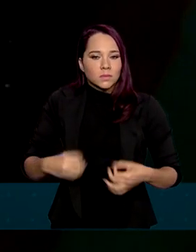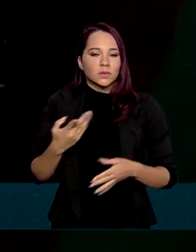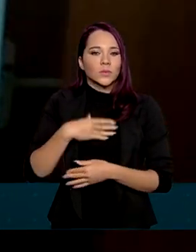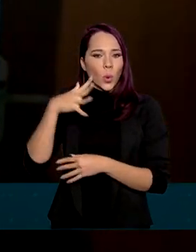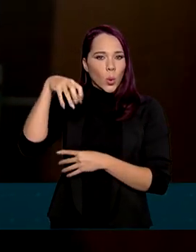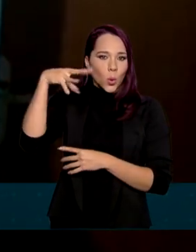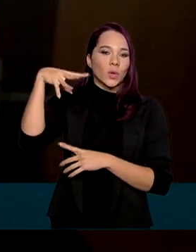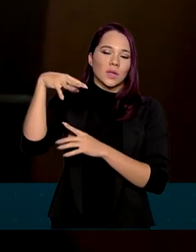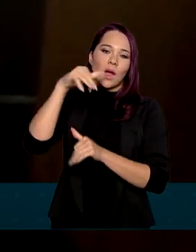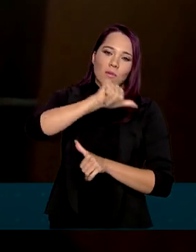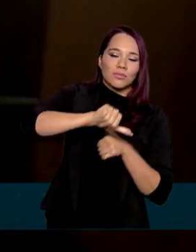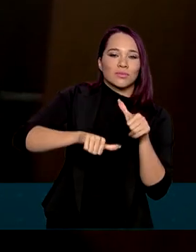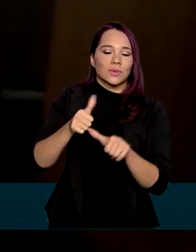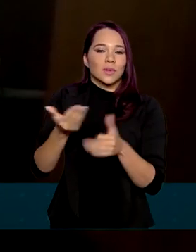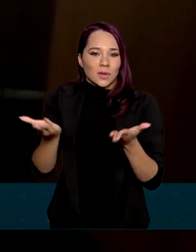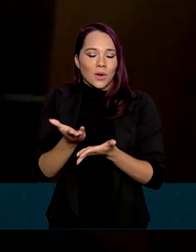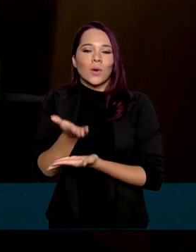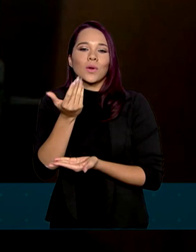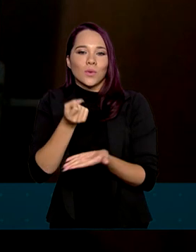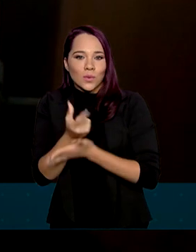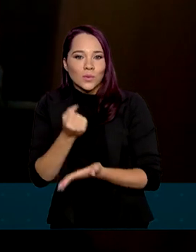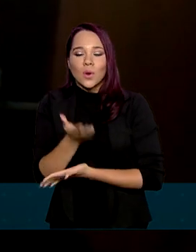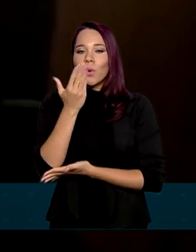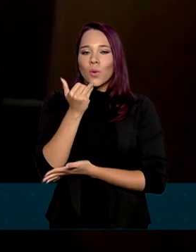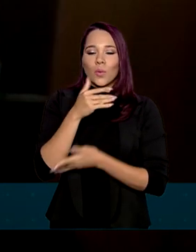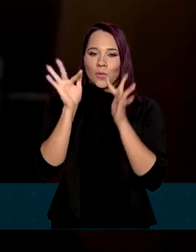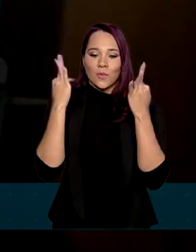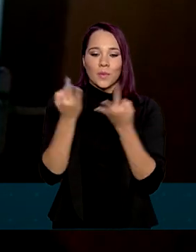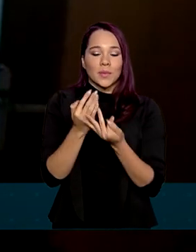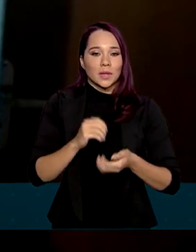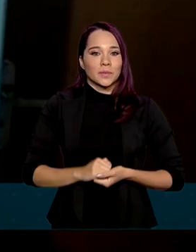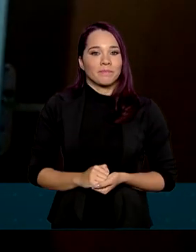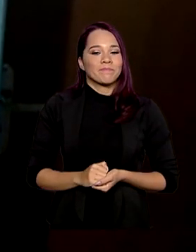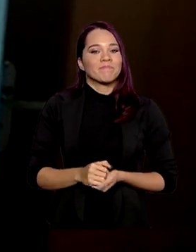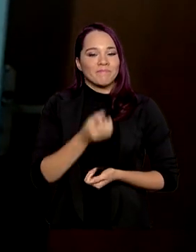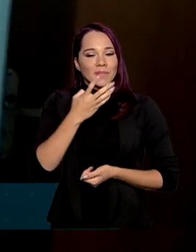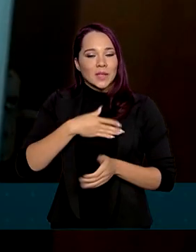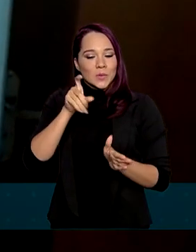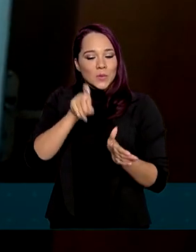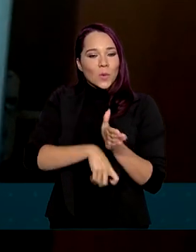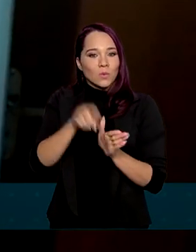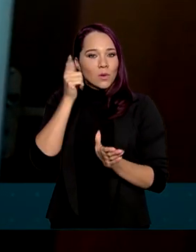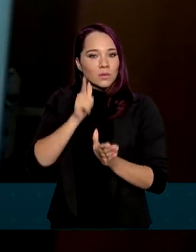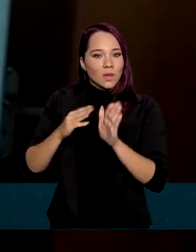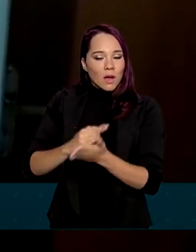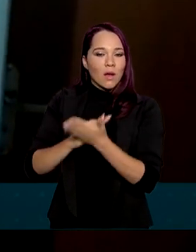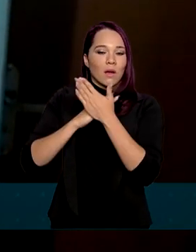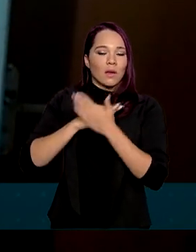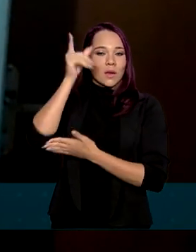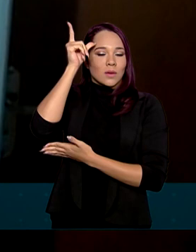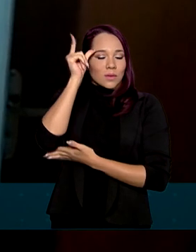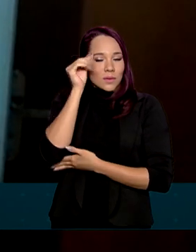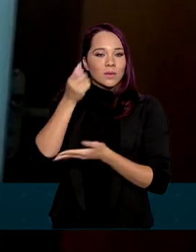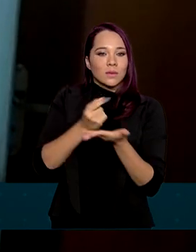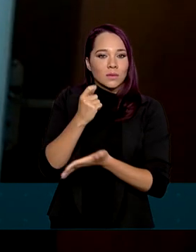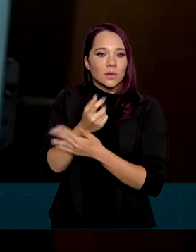com a luz foi revestido em alimento para a família. Com esse desconto dá para me ajudar nas compras de casa porque